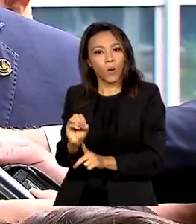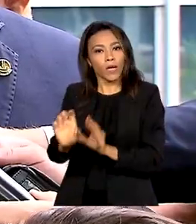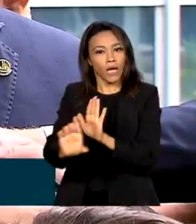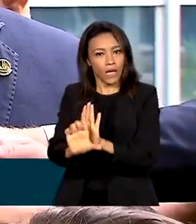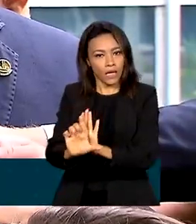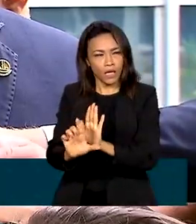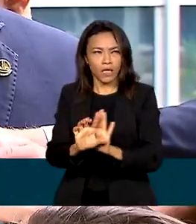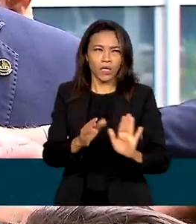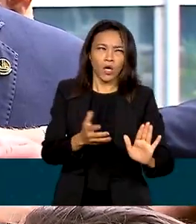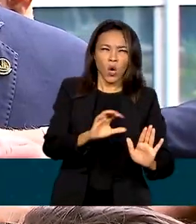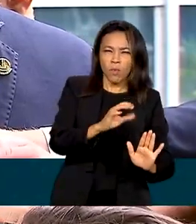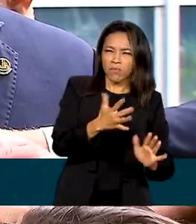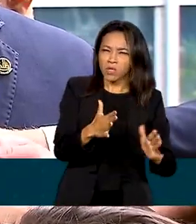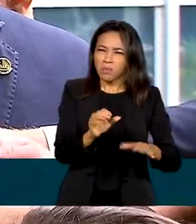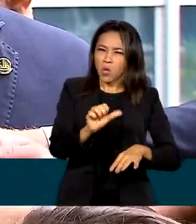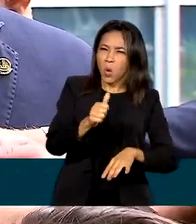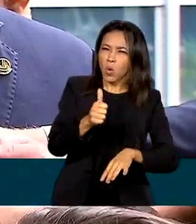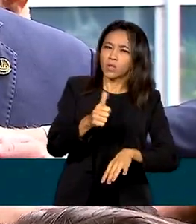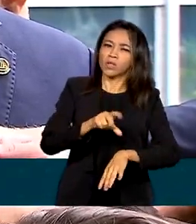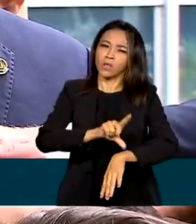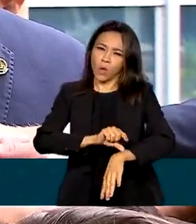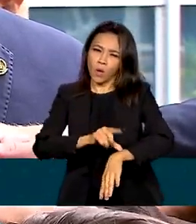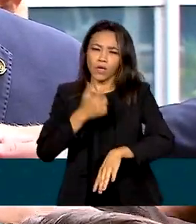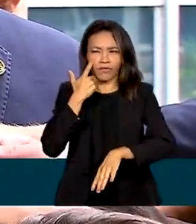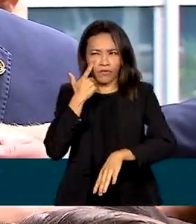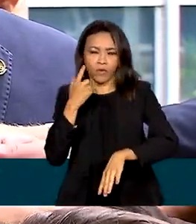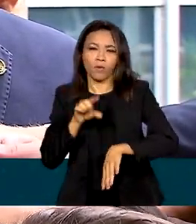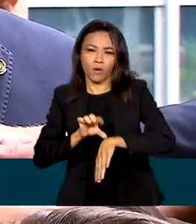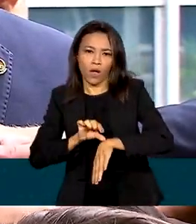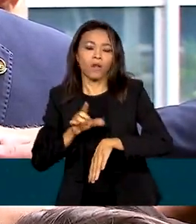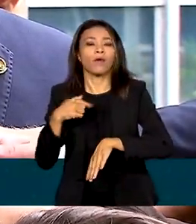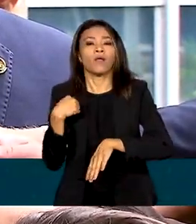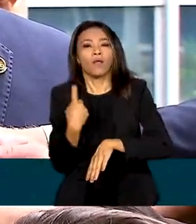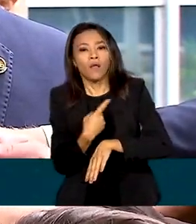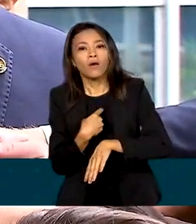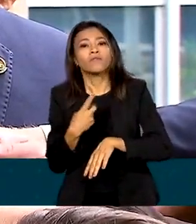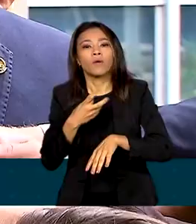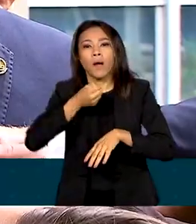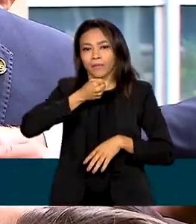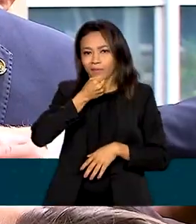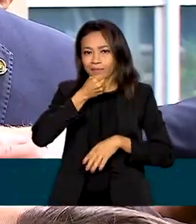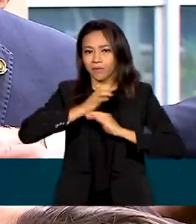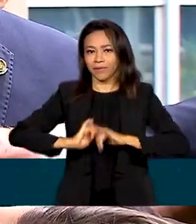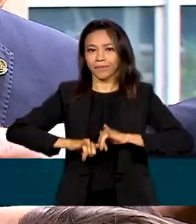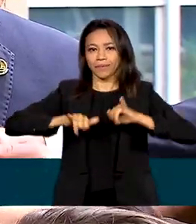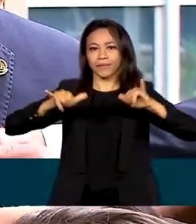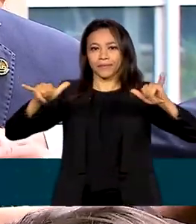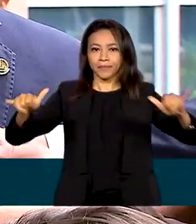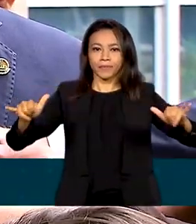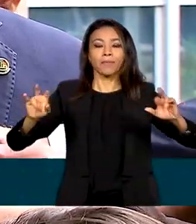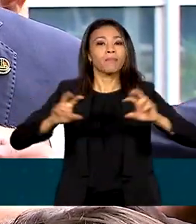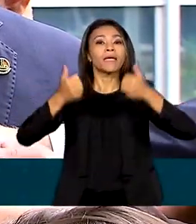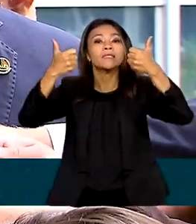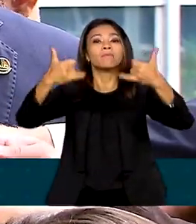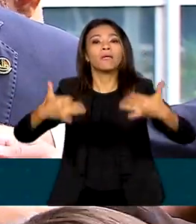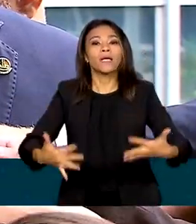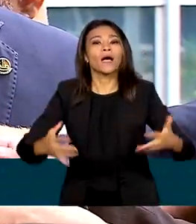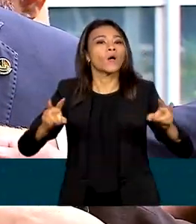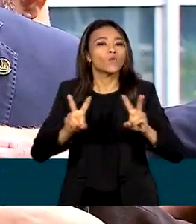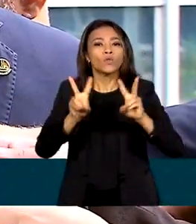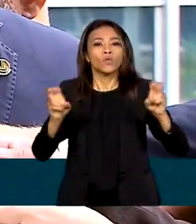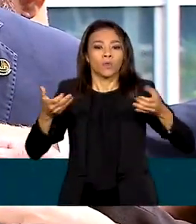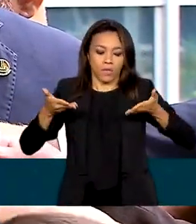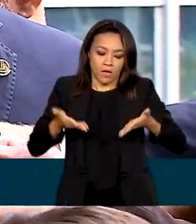10h30 e 11h, nós vamos verificar ainda o horário, nós estaremos prontos para dar a coletiva, como é de praxe, para explicar essa